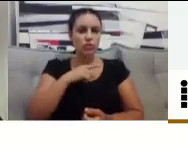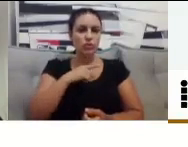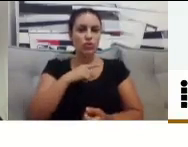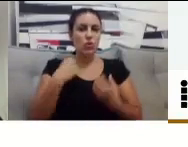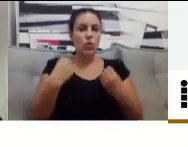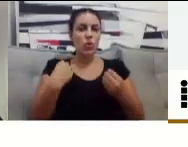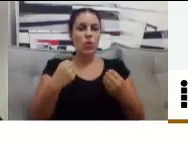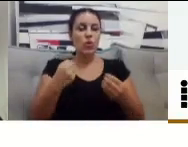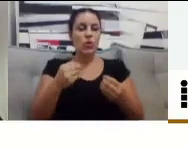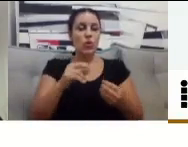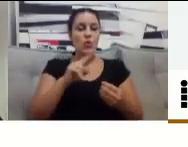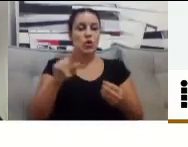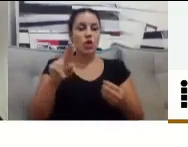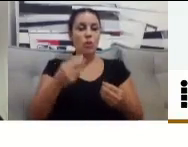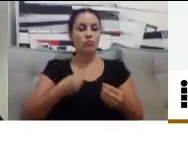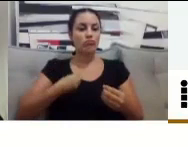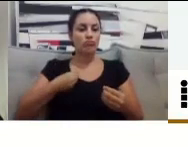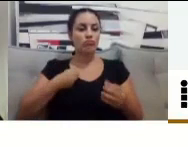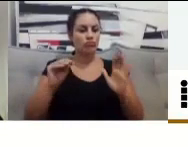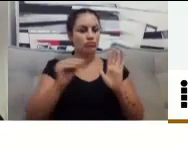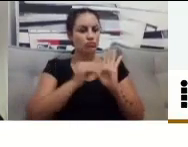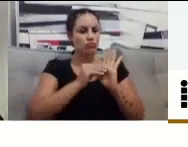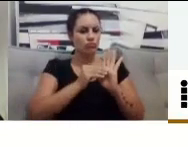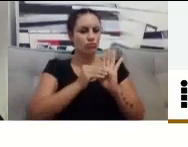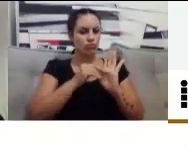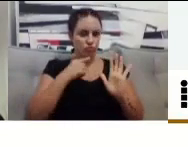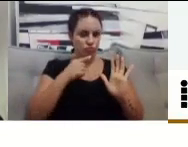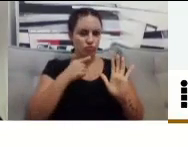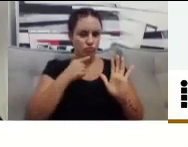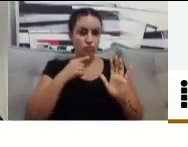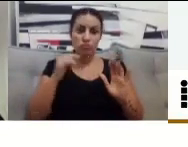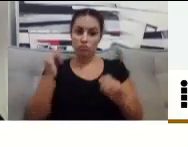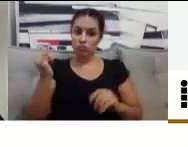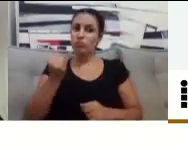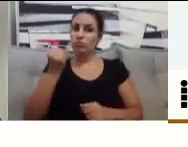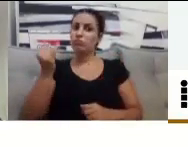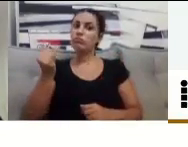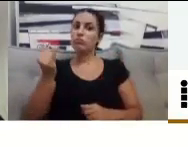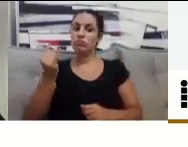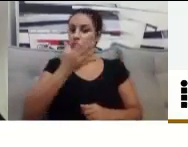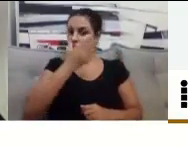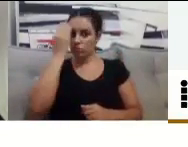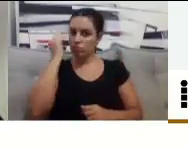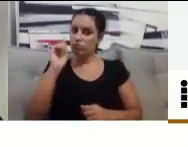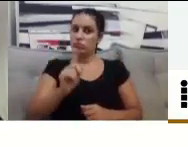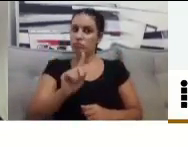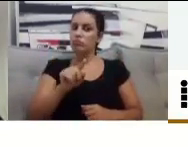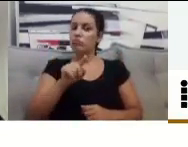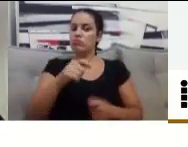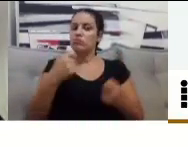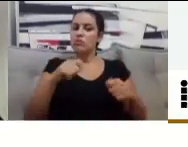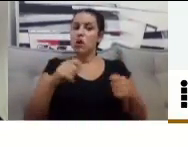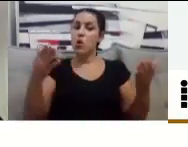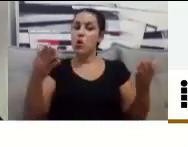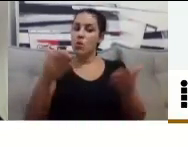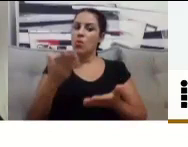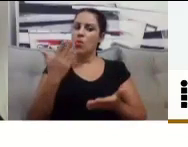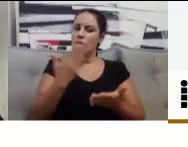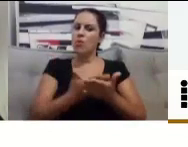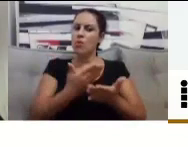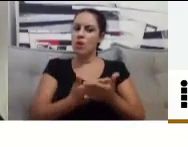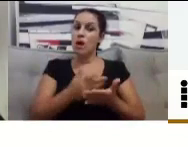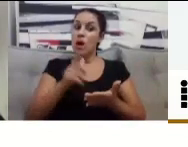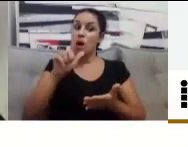é importante hoje. Para essa aula, sempre, né? Mas essa aula, especialmente, vocês precisam ter presença registrada